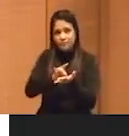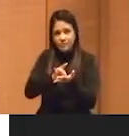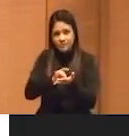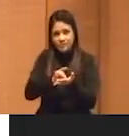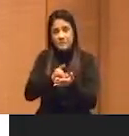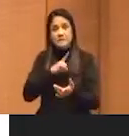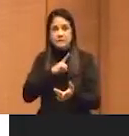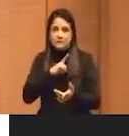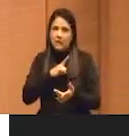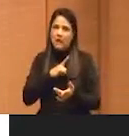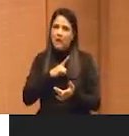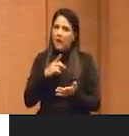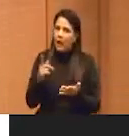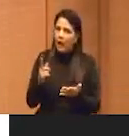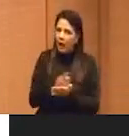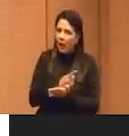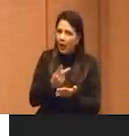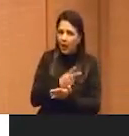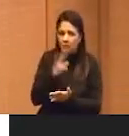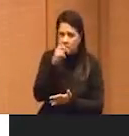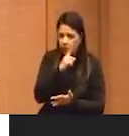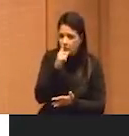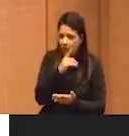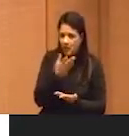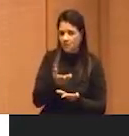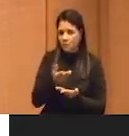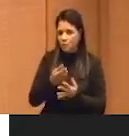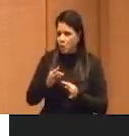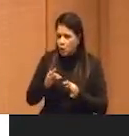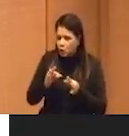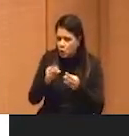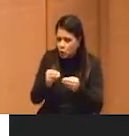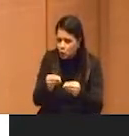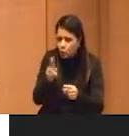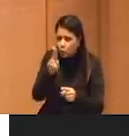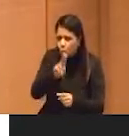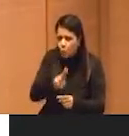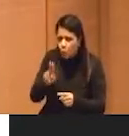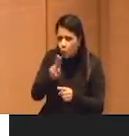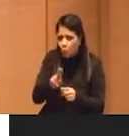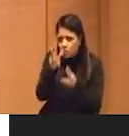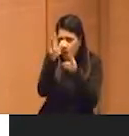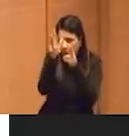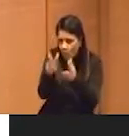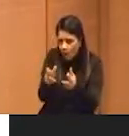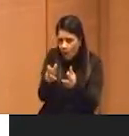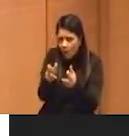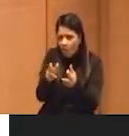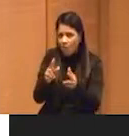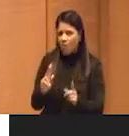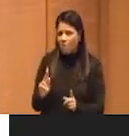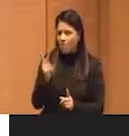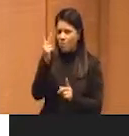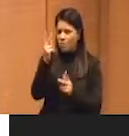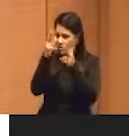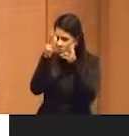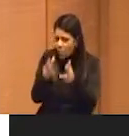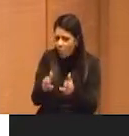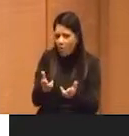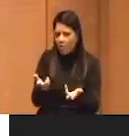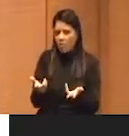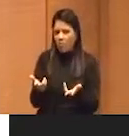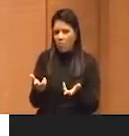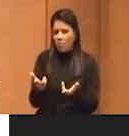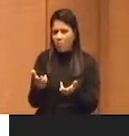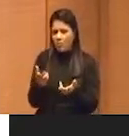tem alguma coisa errada, não tem nada na sociedade que todo mundo tem ou valoriza, e como é que